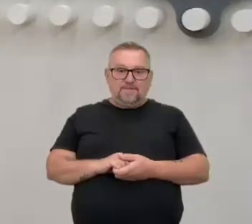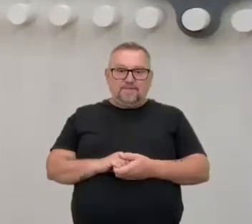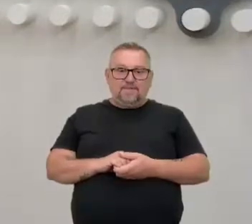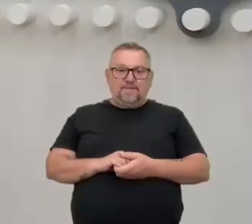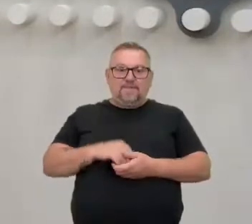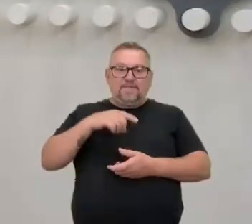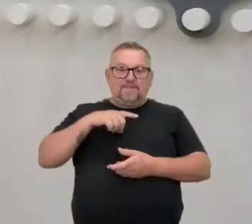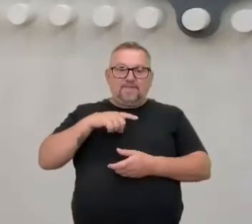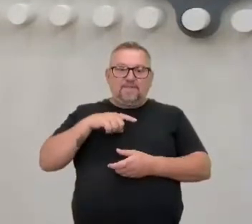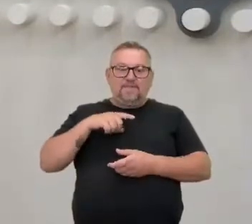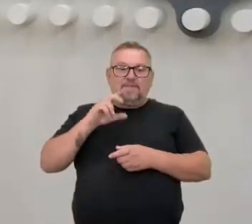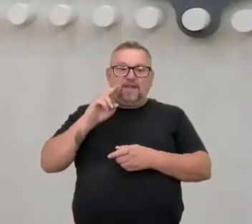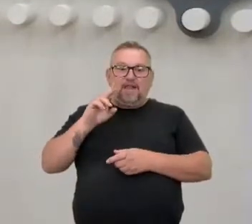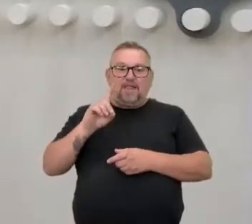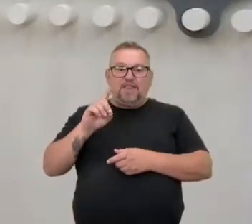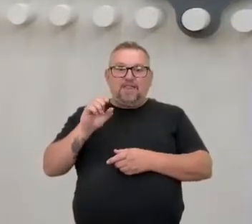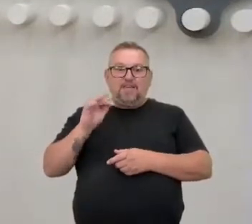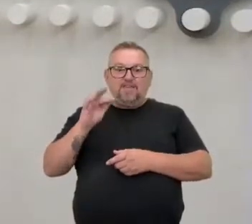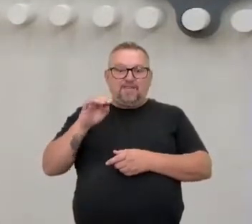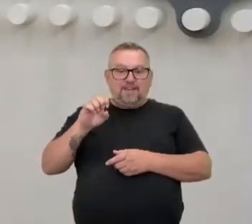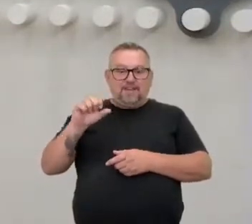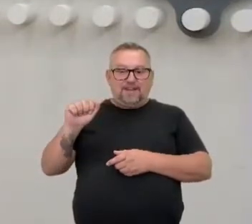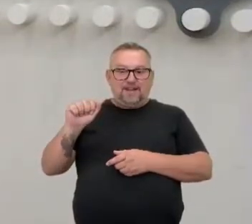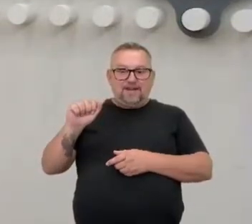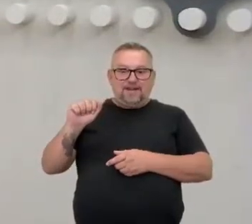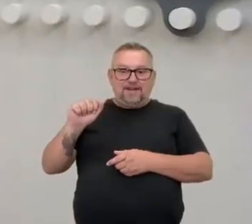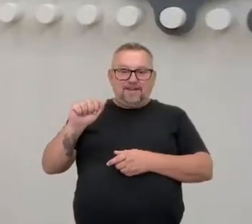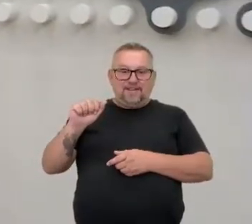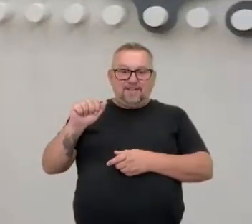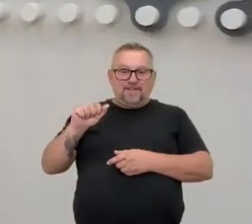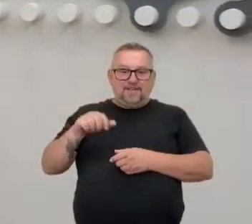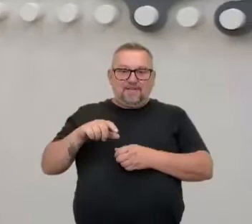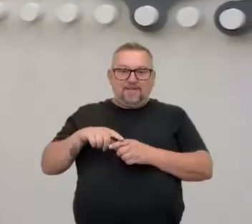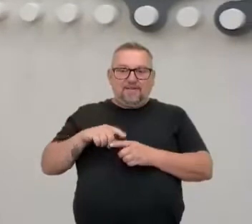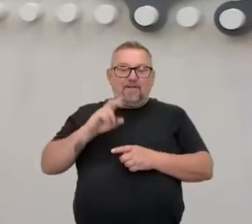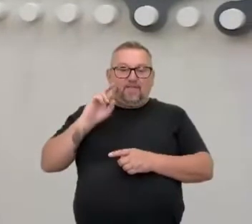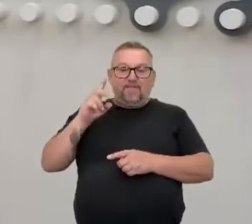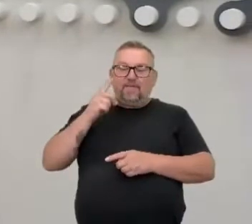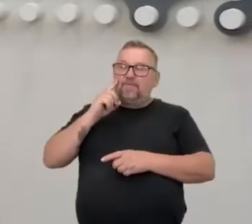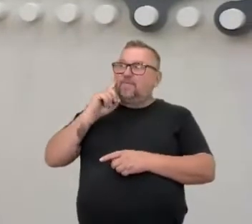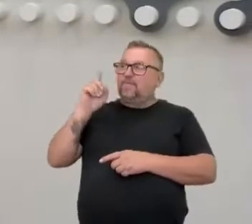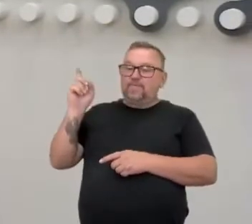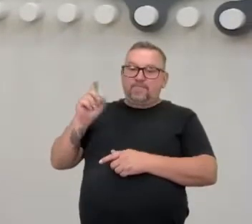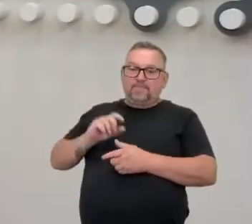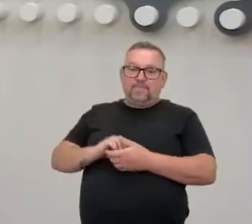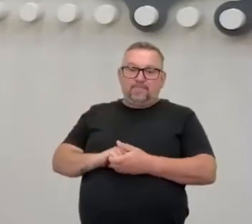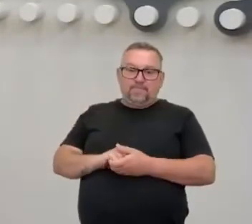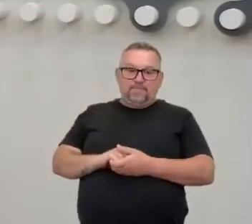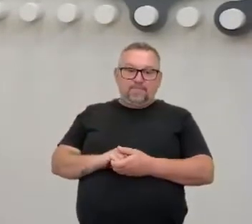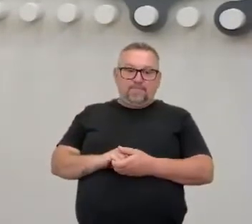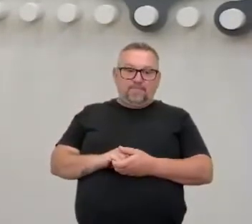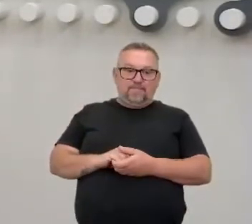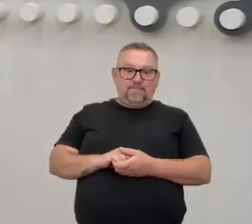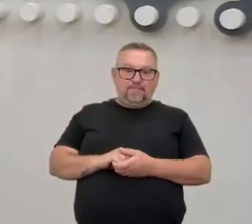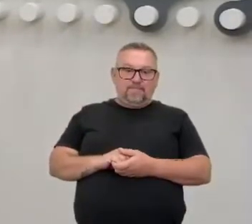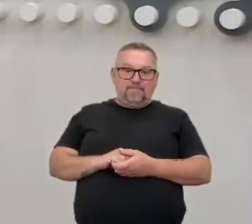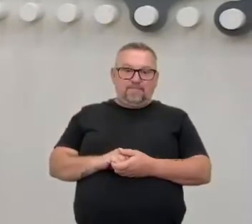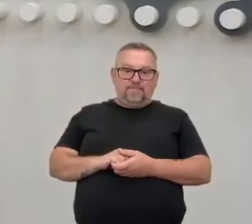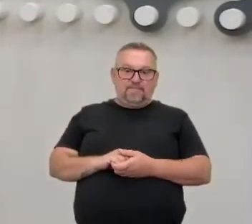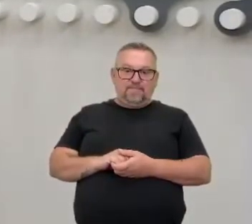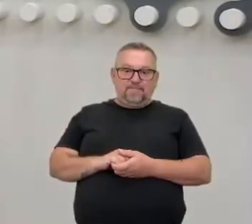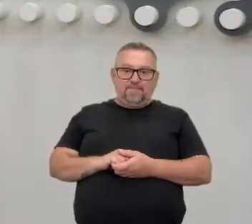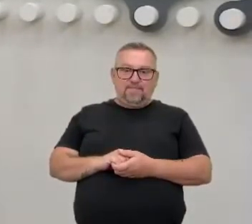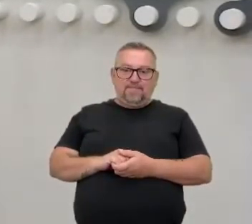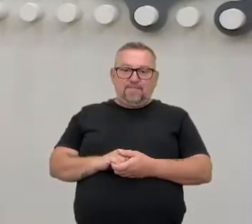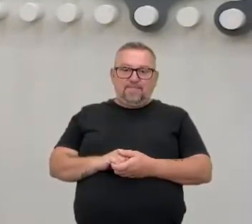Barai, que é a defesa baixa. Tô com medo. É mais pra chute. Não, é uma defesa, né? Então... Então, tá bom. Mas o problema é quando você der o golpe aqui do seu lado. Não.